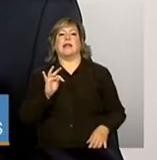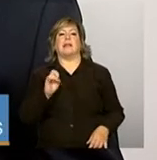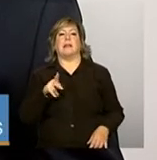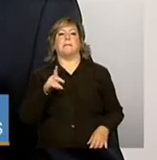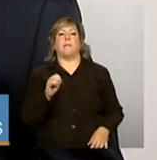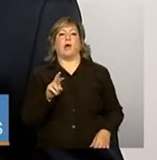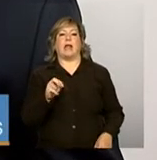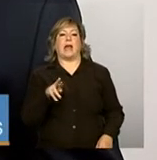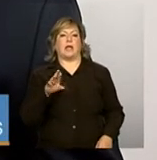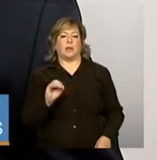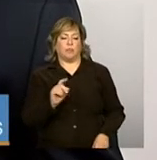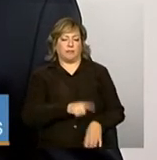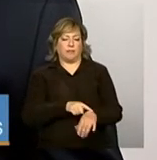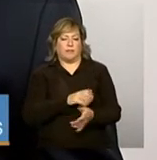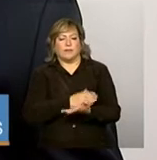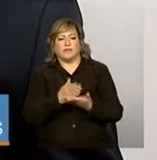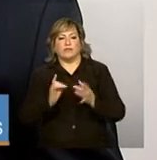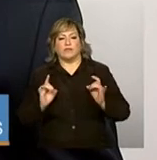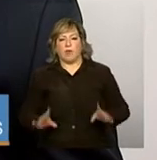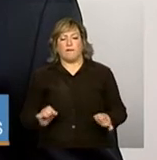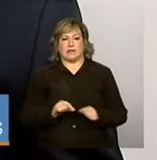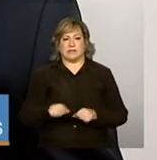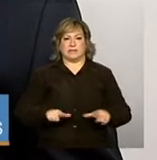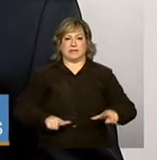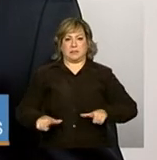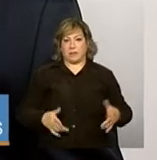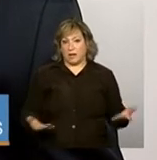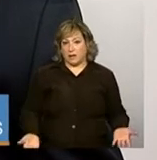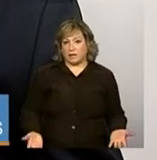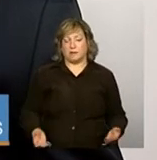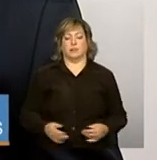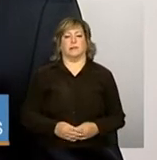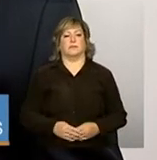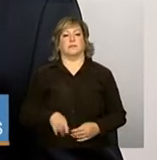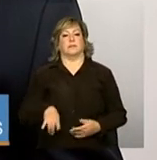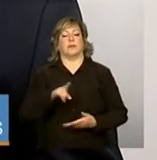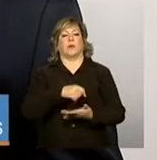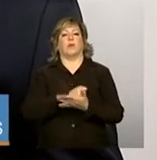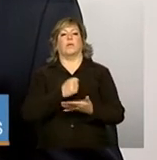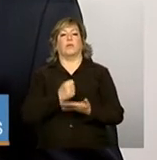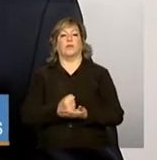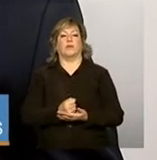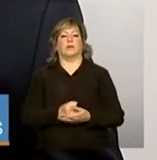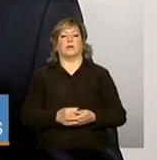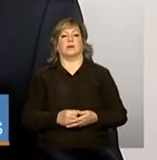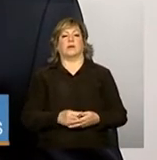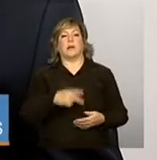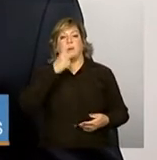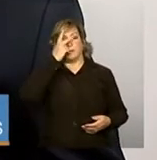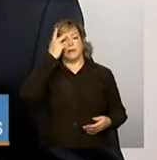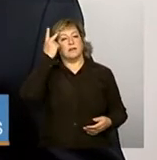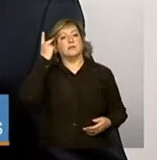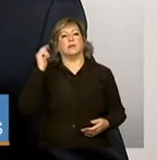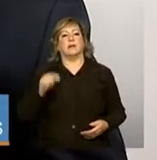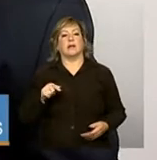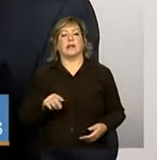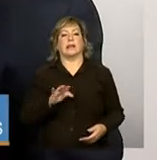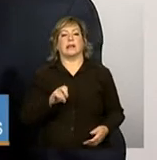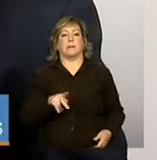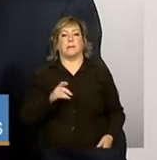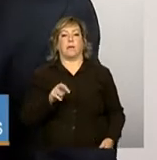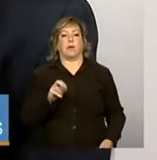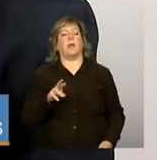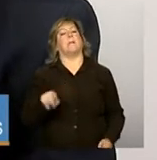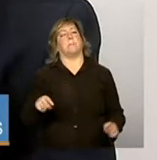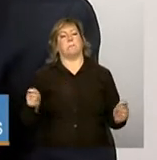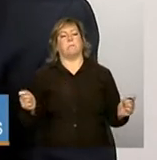fazer esse trabalho? A contratação de pessoal temporário você poderia, porque ali você